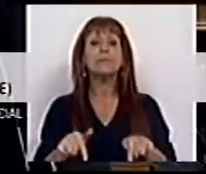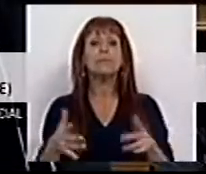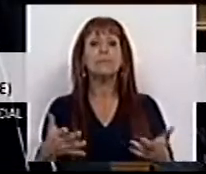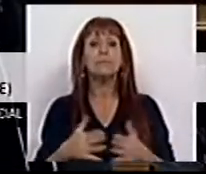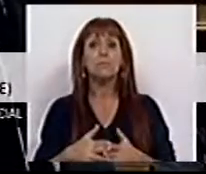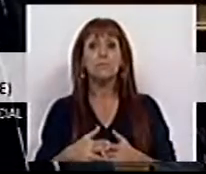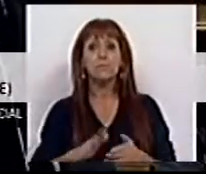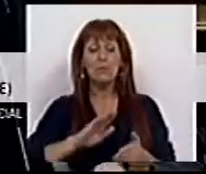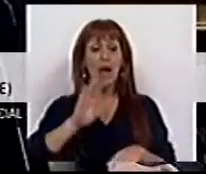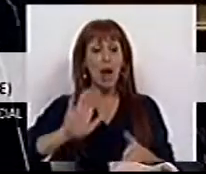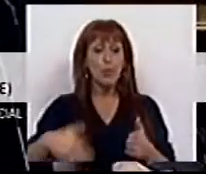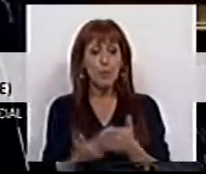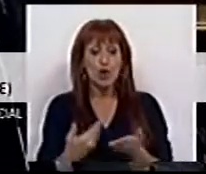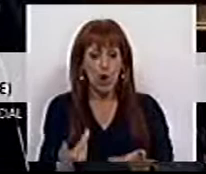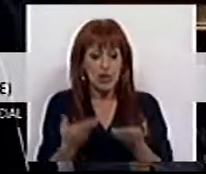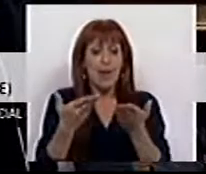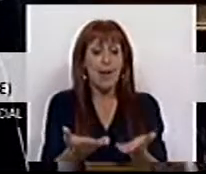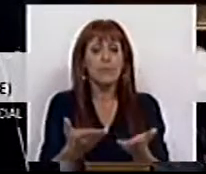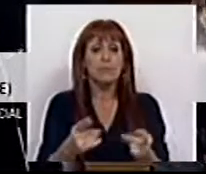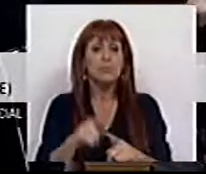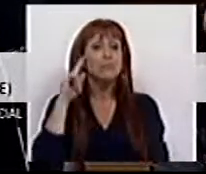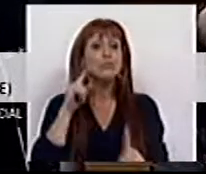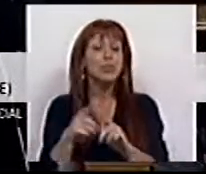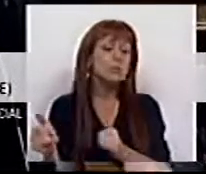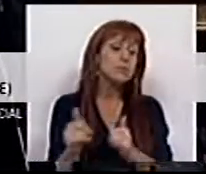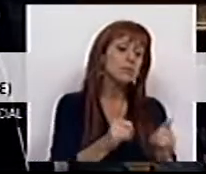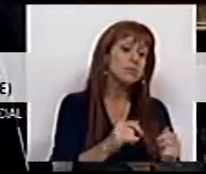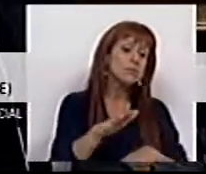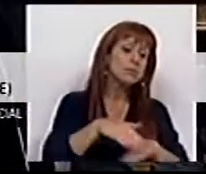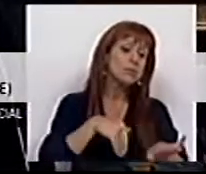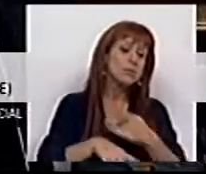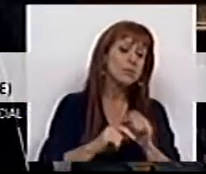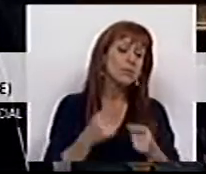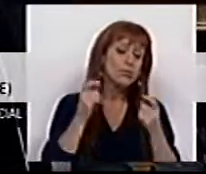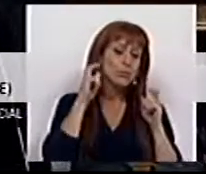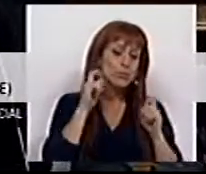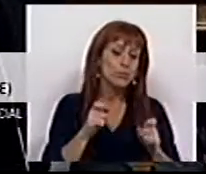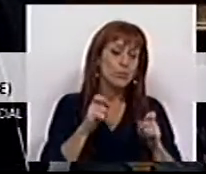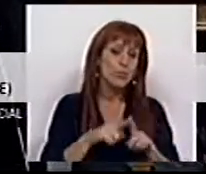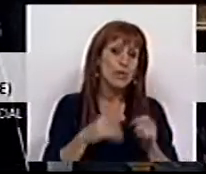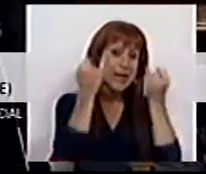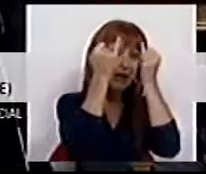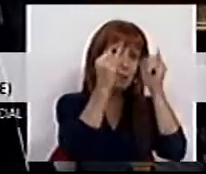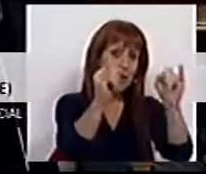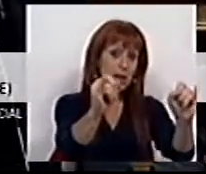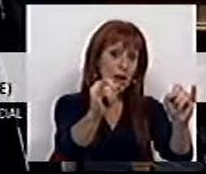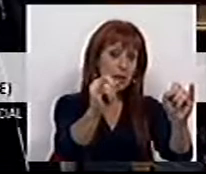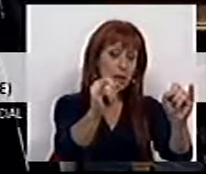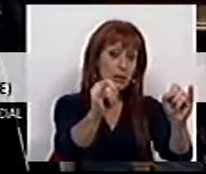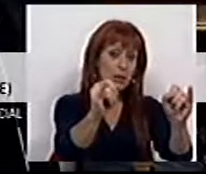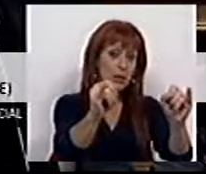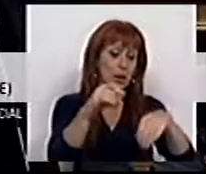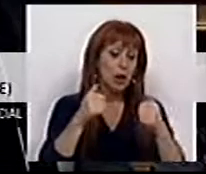sentido, a proposta que fazemos visa, por um lado, a realização de uma auditoria independente